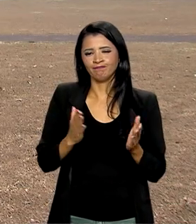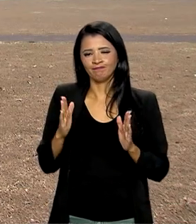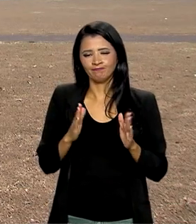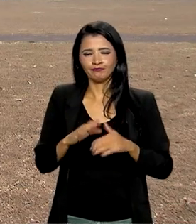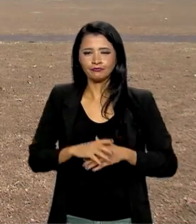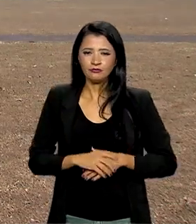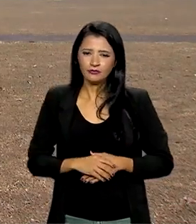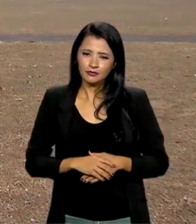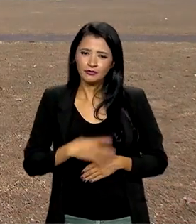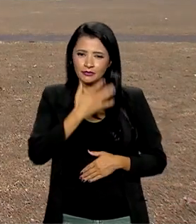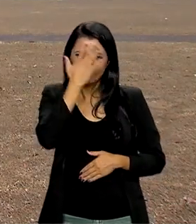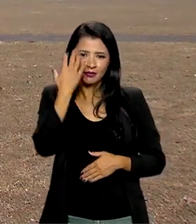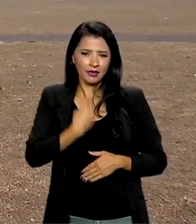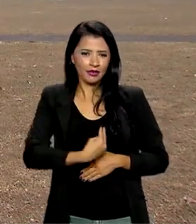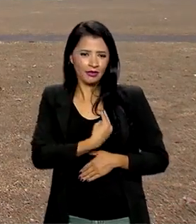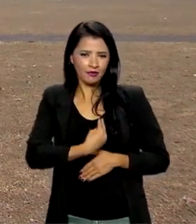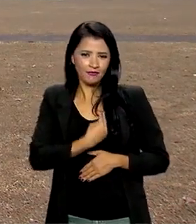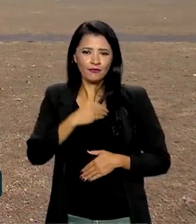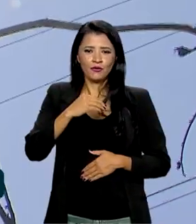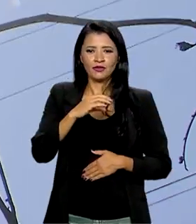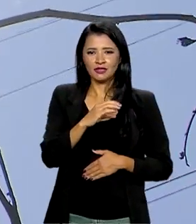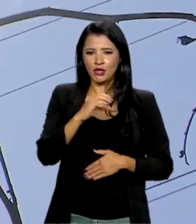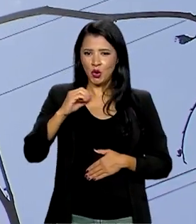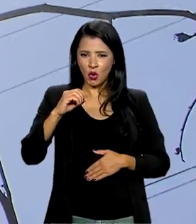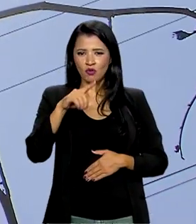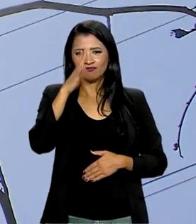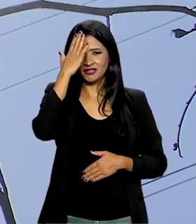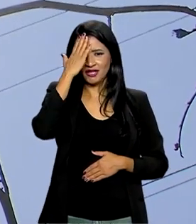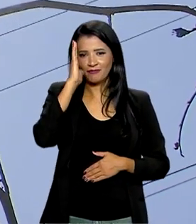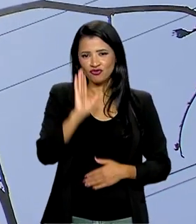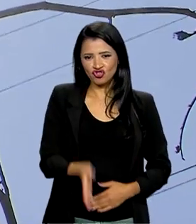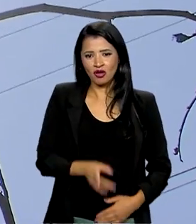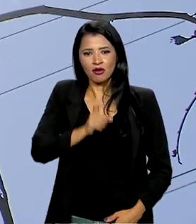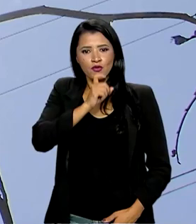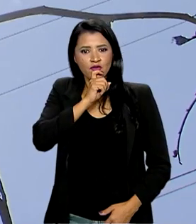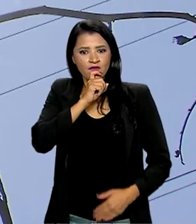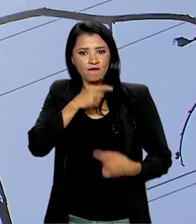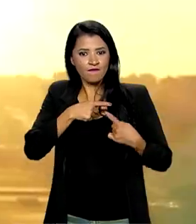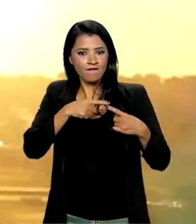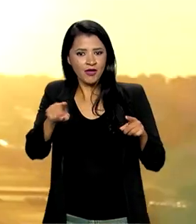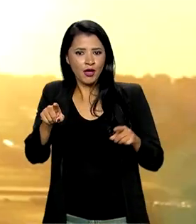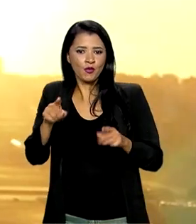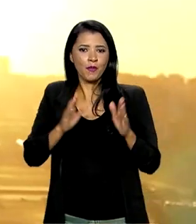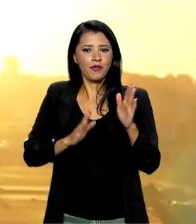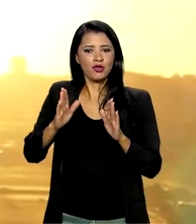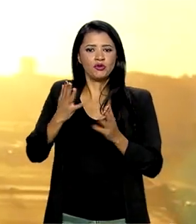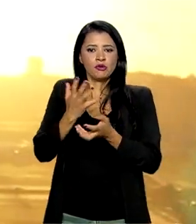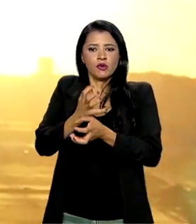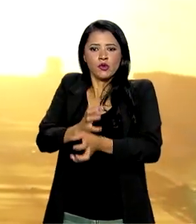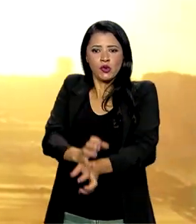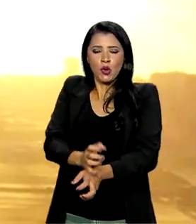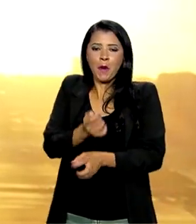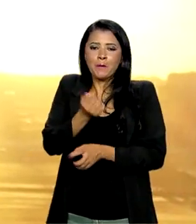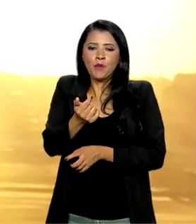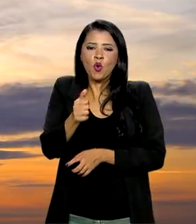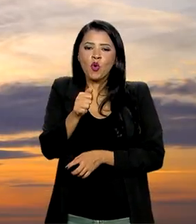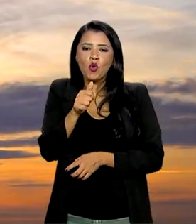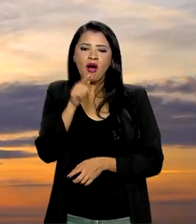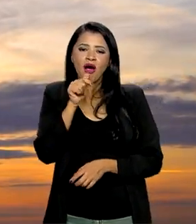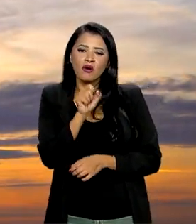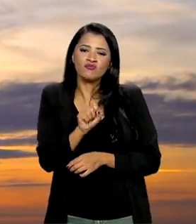Quem mora na região centro-oeste já sabe, o inverno inaugura o período de seca e de baixa umidade do ar.